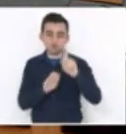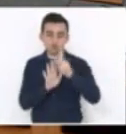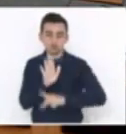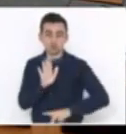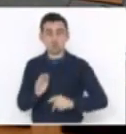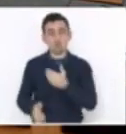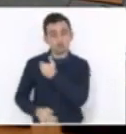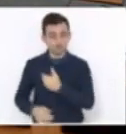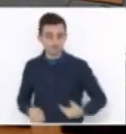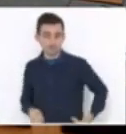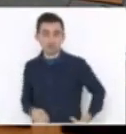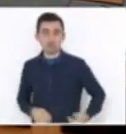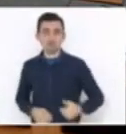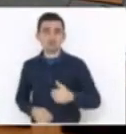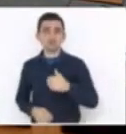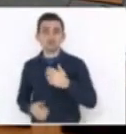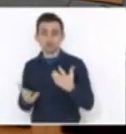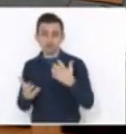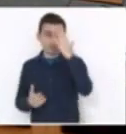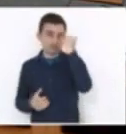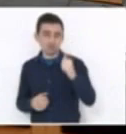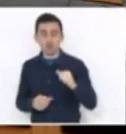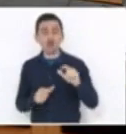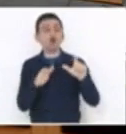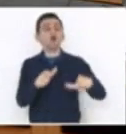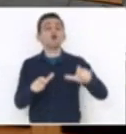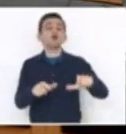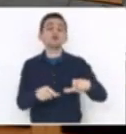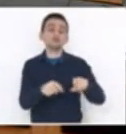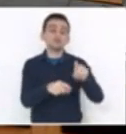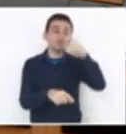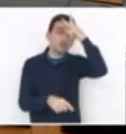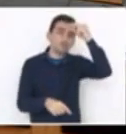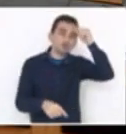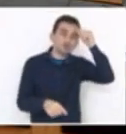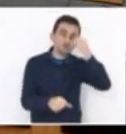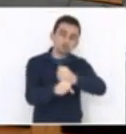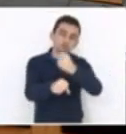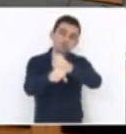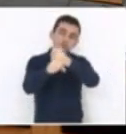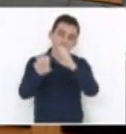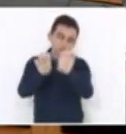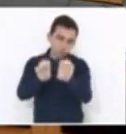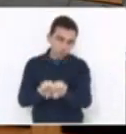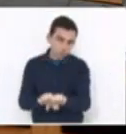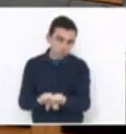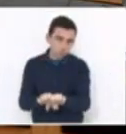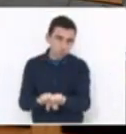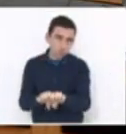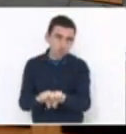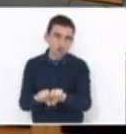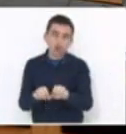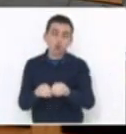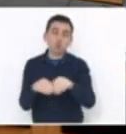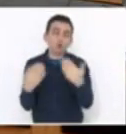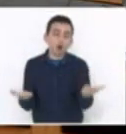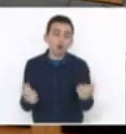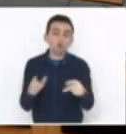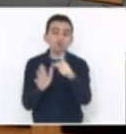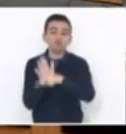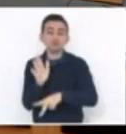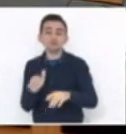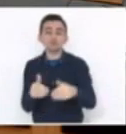quer saber onde é que o prefeito vai investir, qual é a obra, se é na obra de infraestrutura, qual é e qual é o projeto.